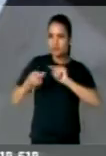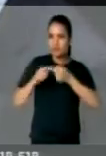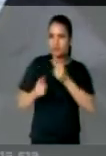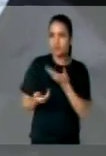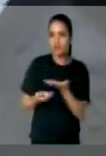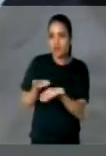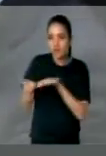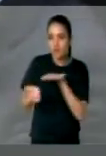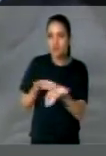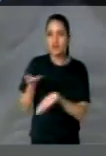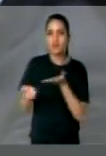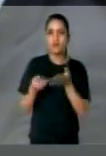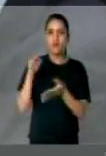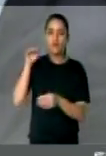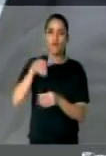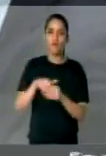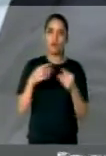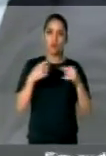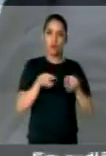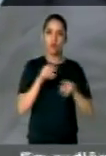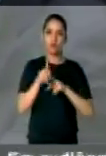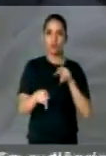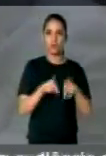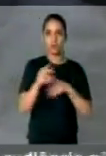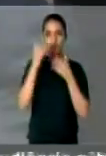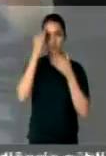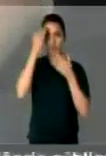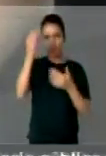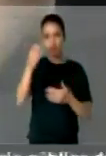votando contra o povo paranaense. Muito obrigado, senhor presidente.